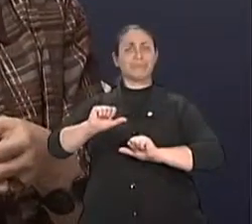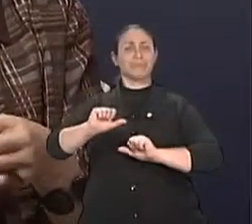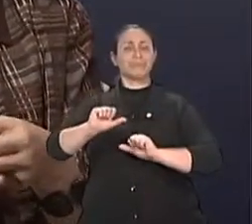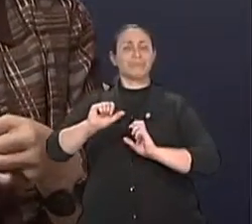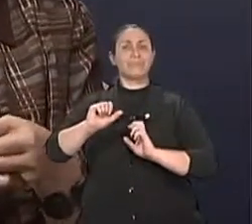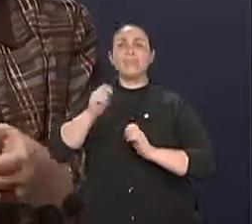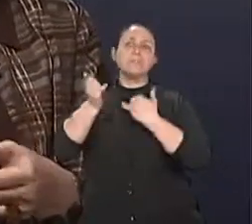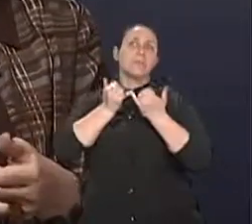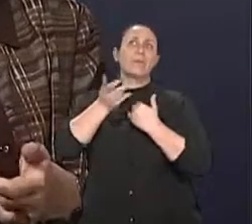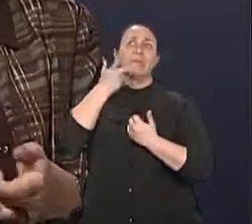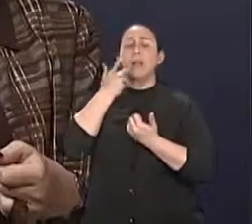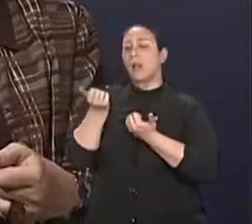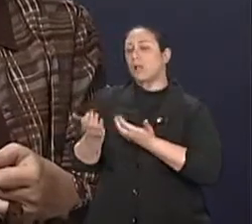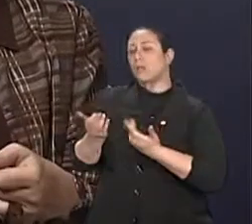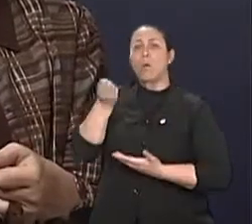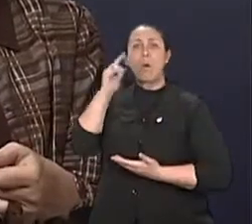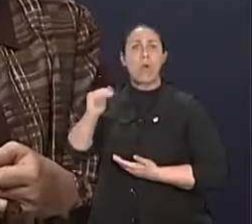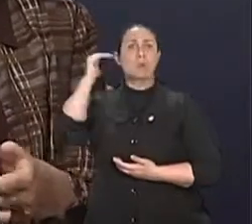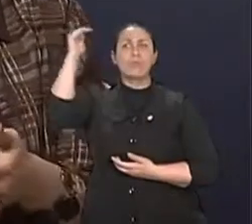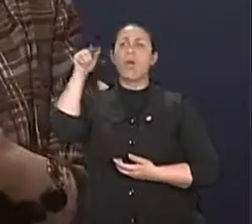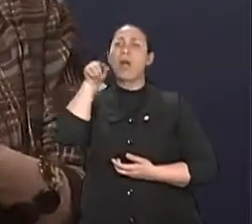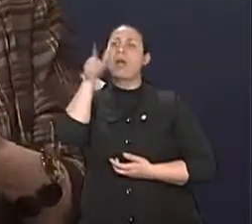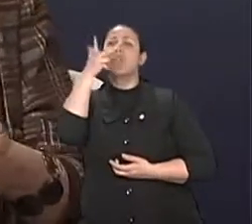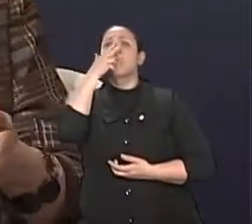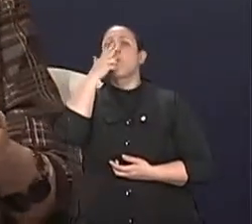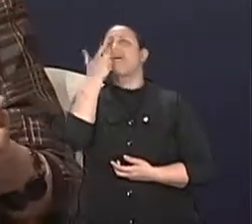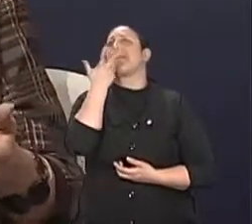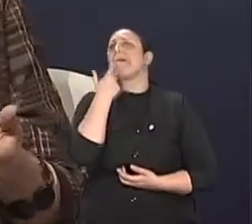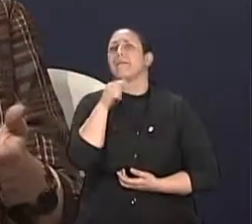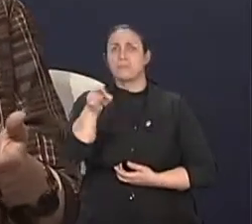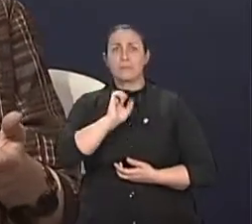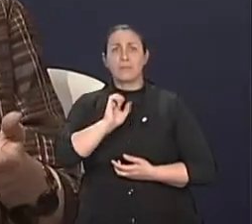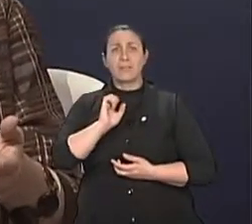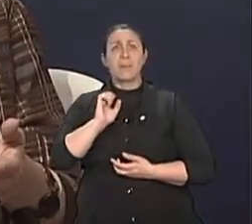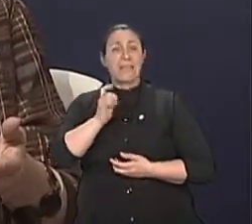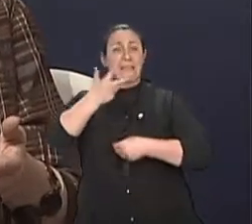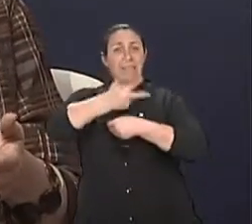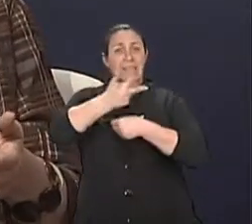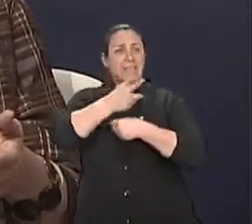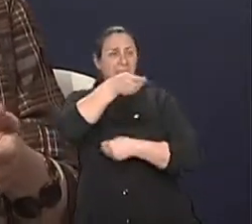adolescente ou o adulto como criança. E na relação acontece a mesma coisa.